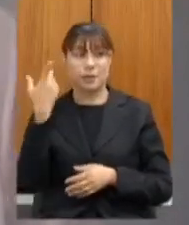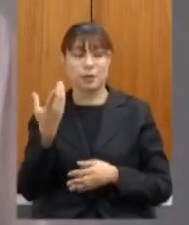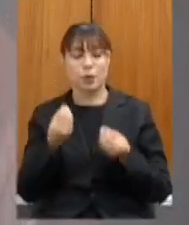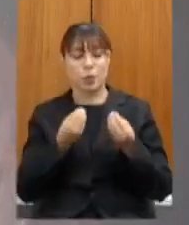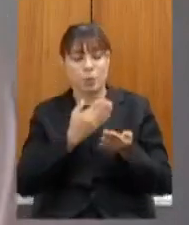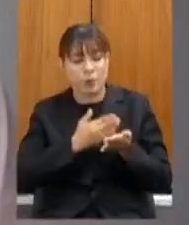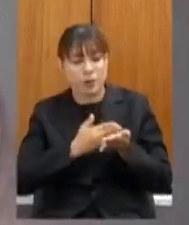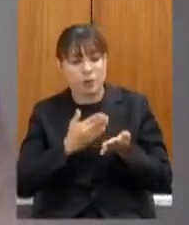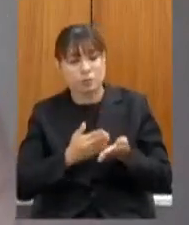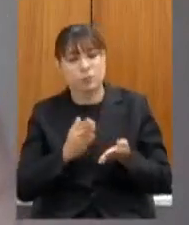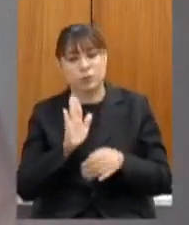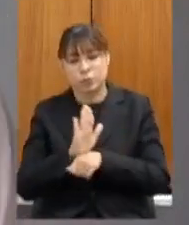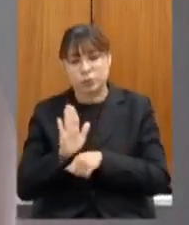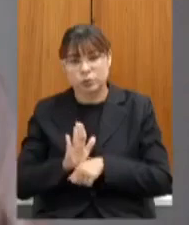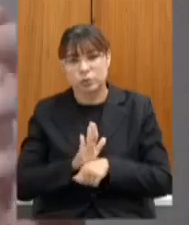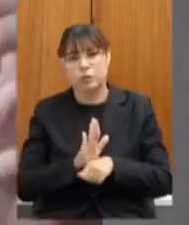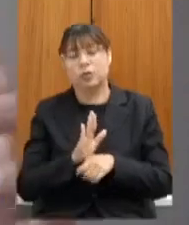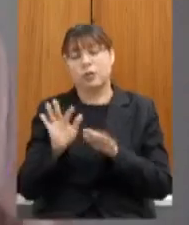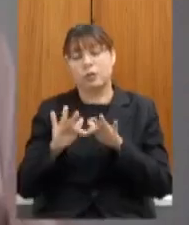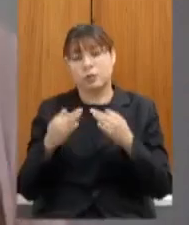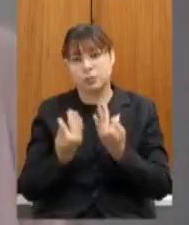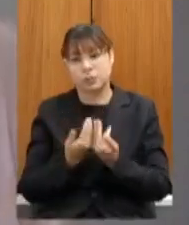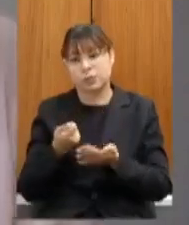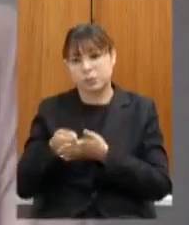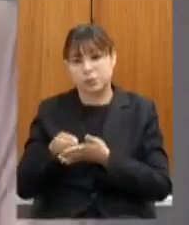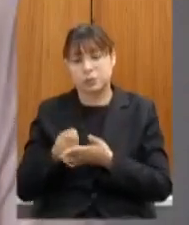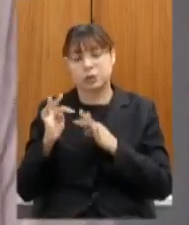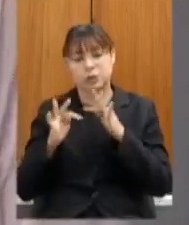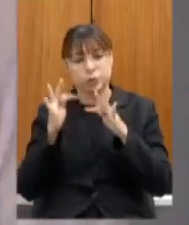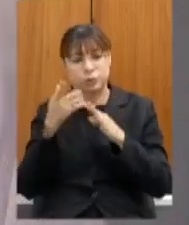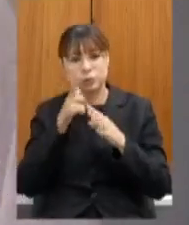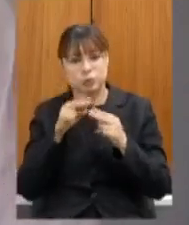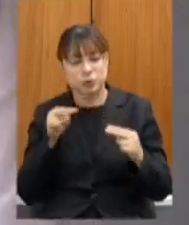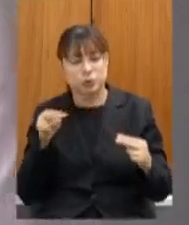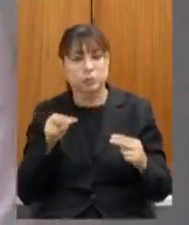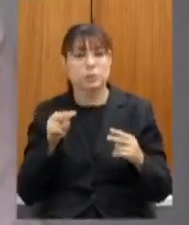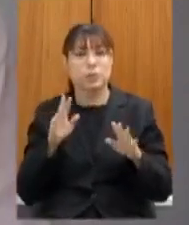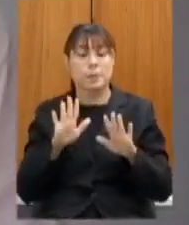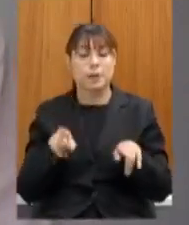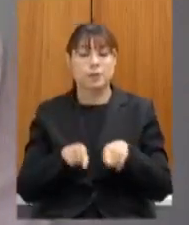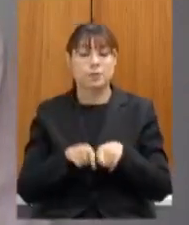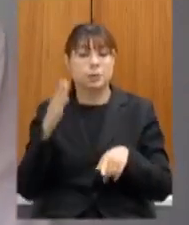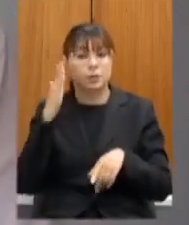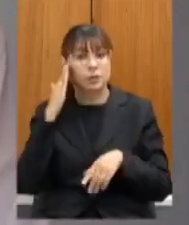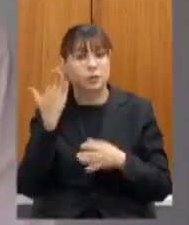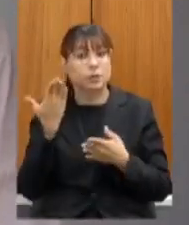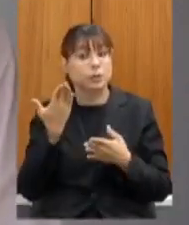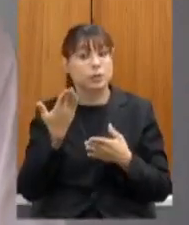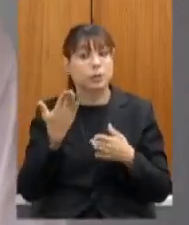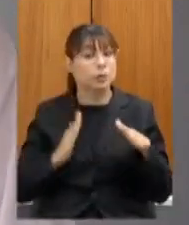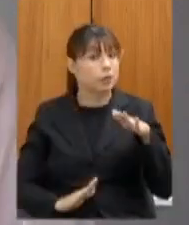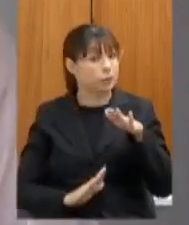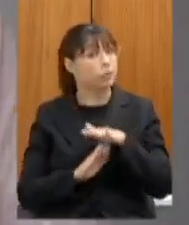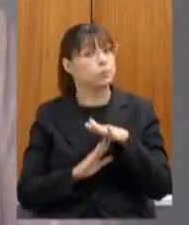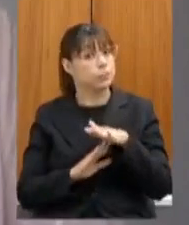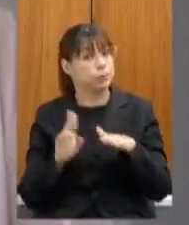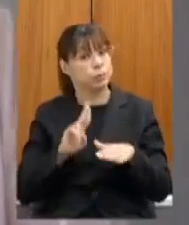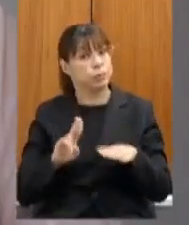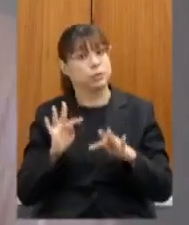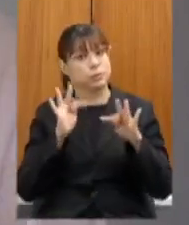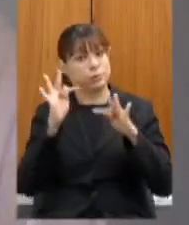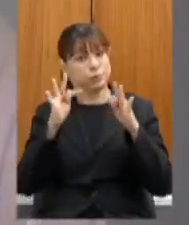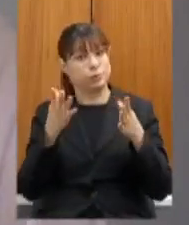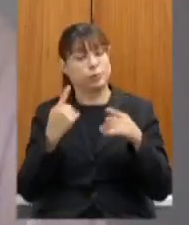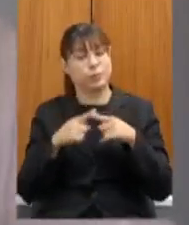de financiamento de tecnologia é compreender qual é o tipo de restrição ao acesso à tecnologia desse aluno porque o senhor